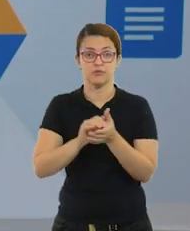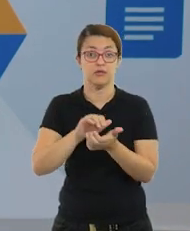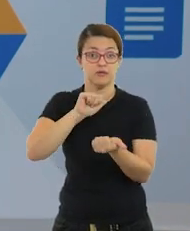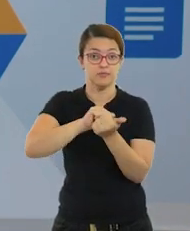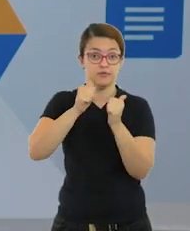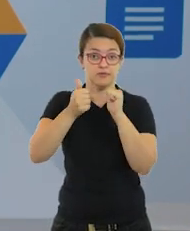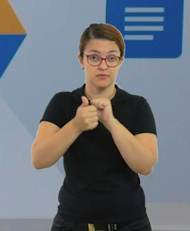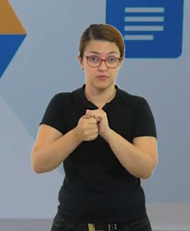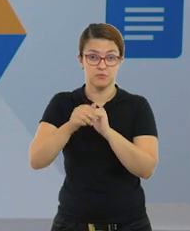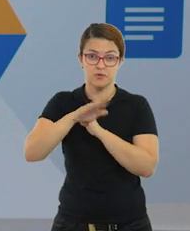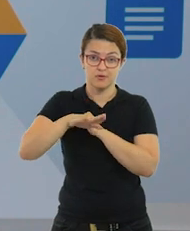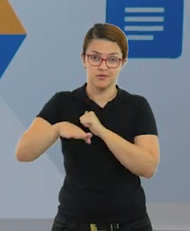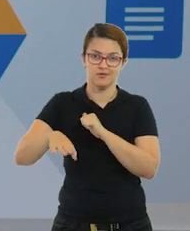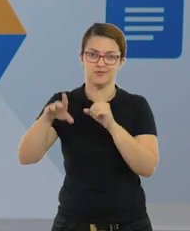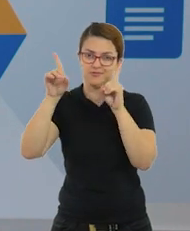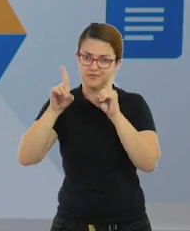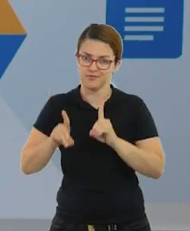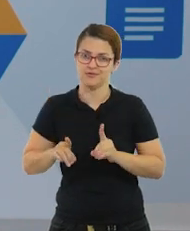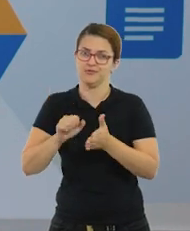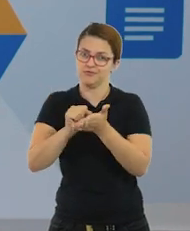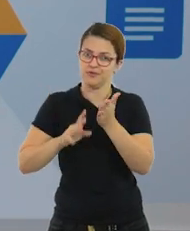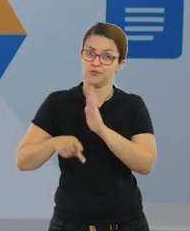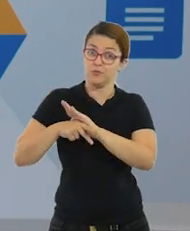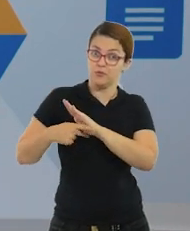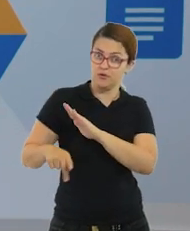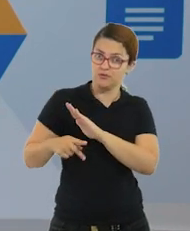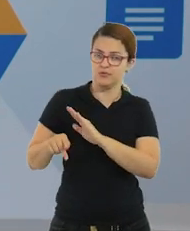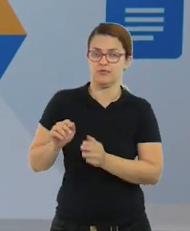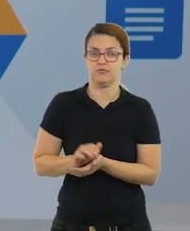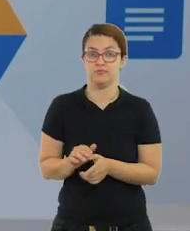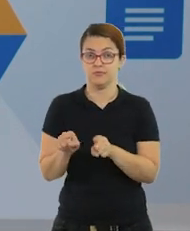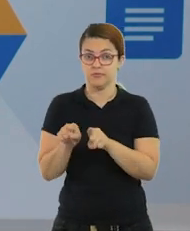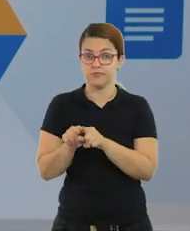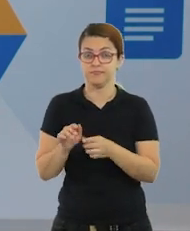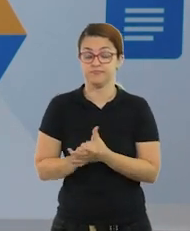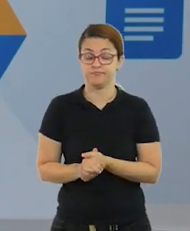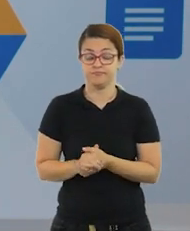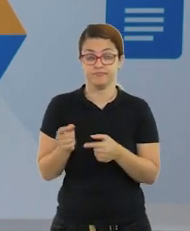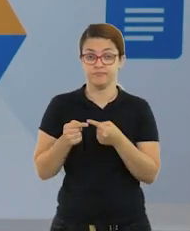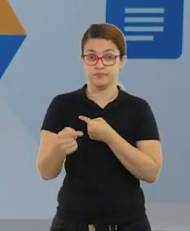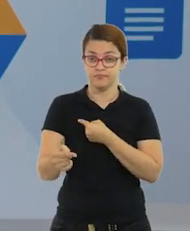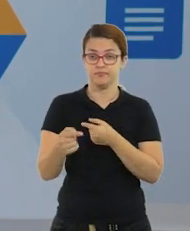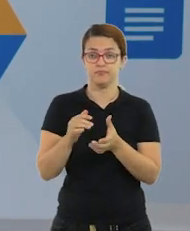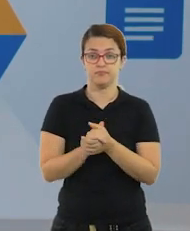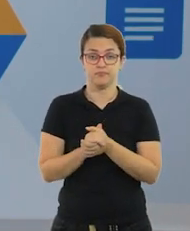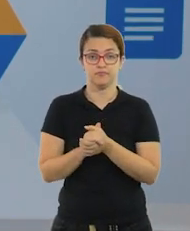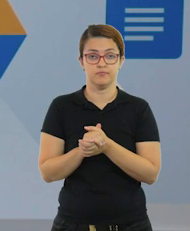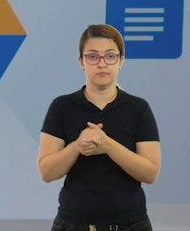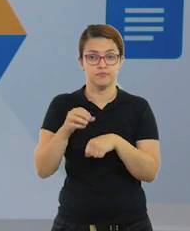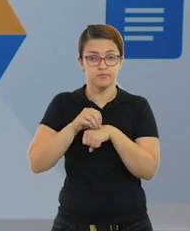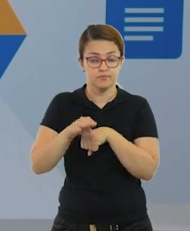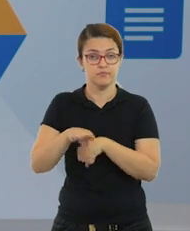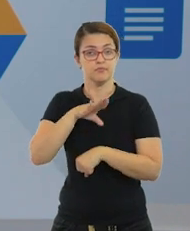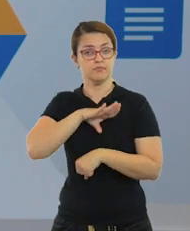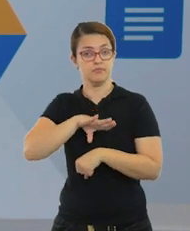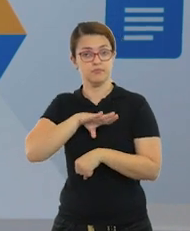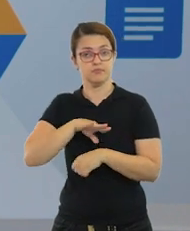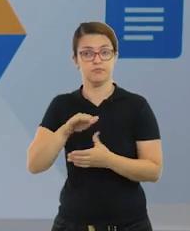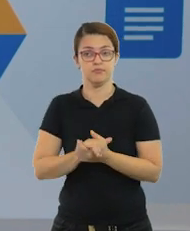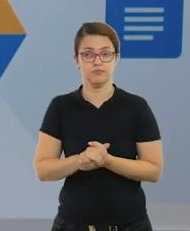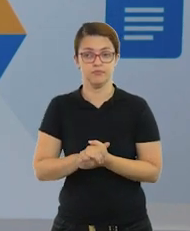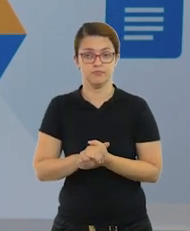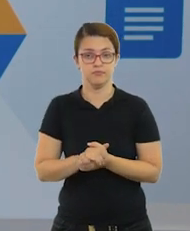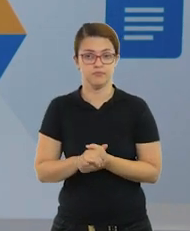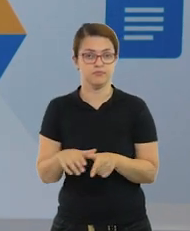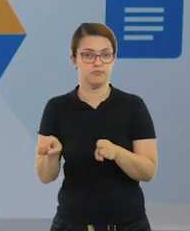as atividades têm adaptação para as crianças com deficiência. Essa semana eu vou auxiliar vocês nas atividades